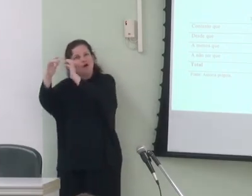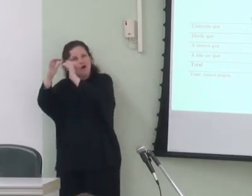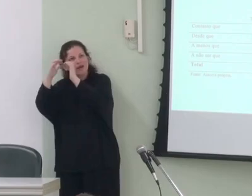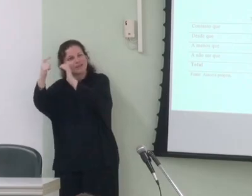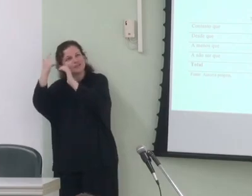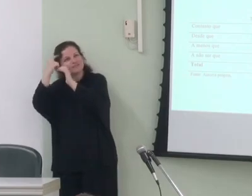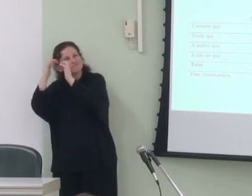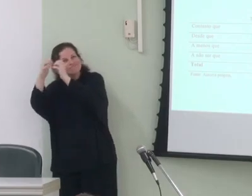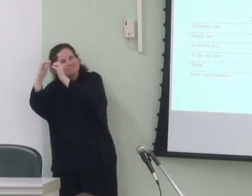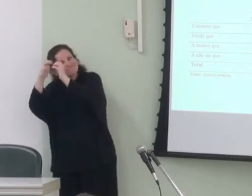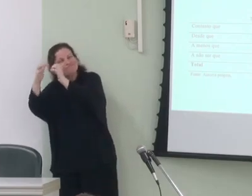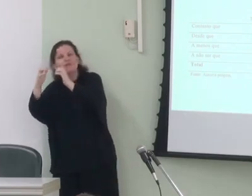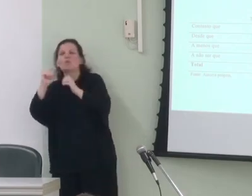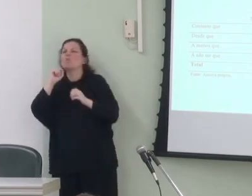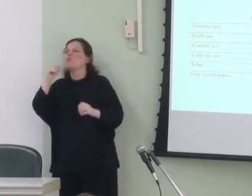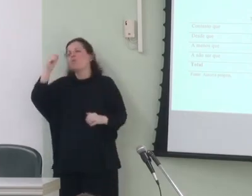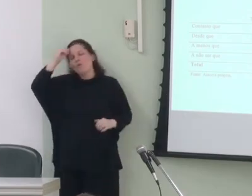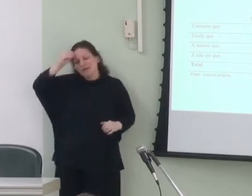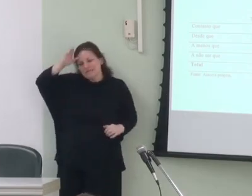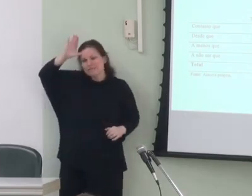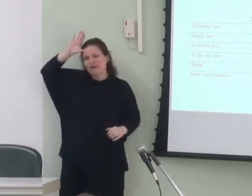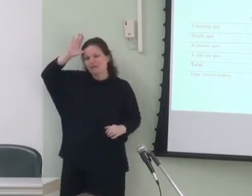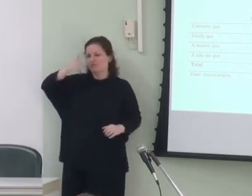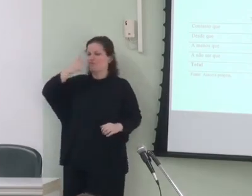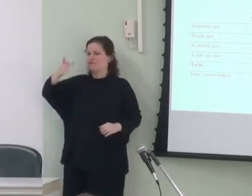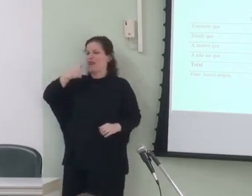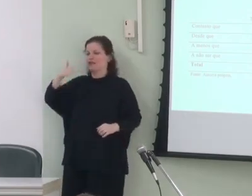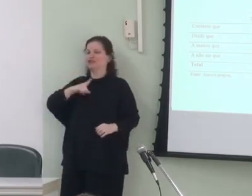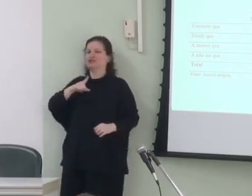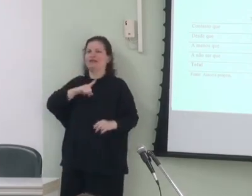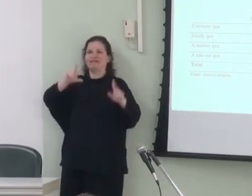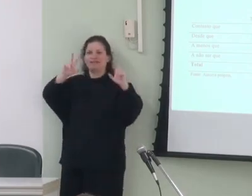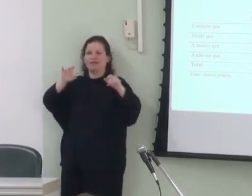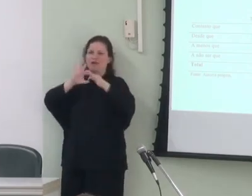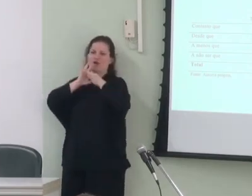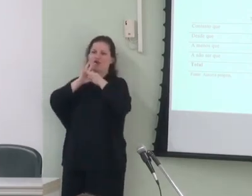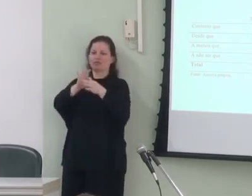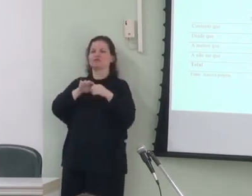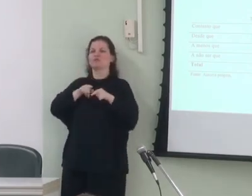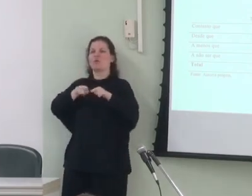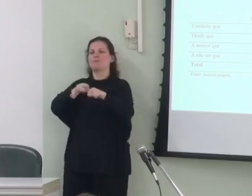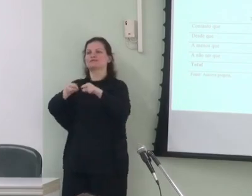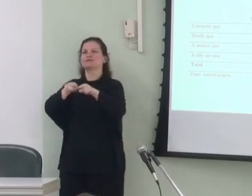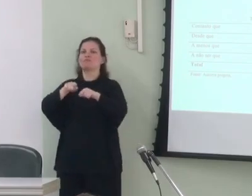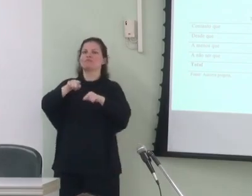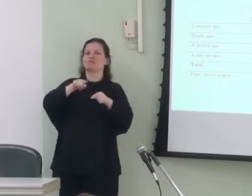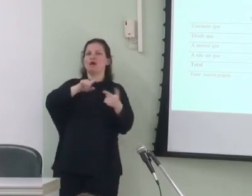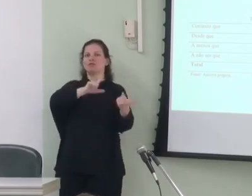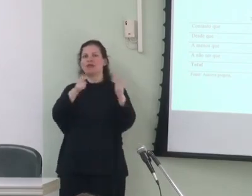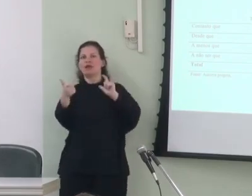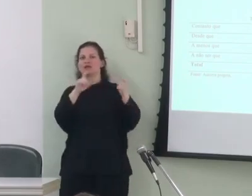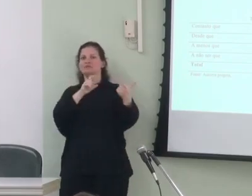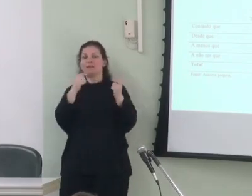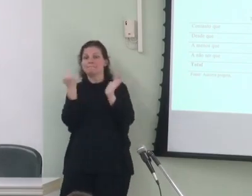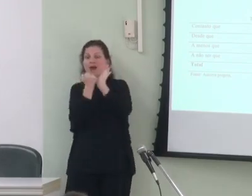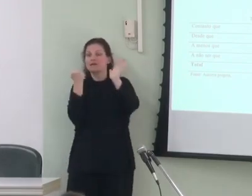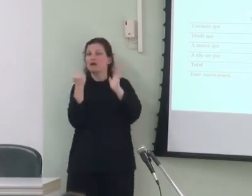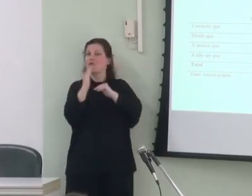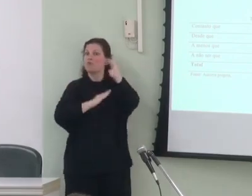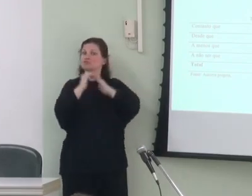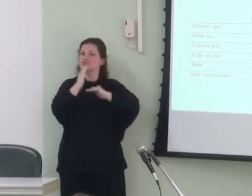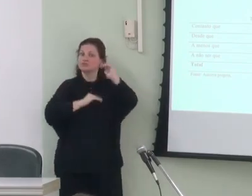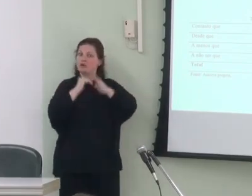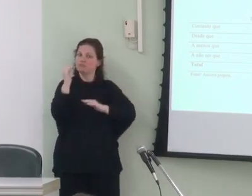cognitivamente o conhecimento que o falante tem sobre o contexto de competição e alternância que marcam essas construções na